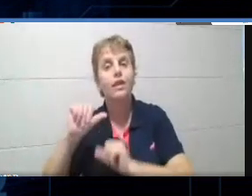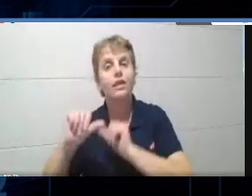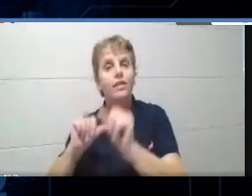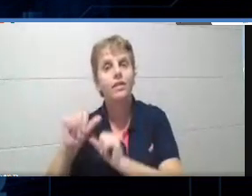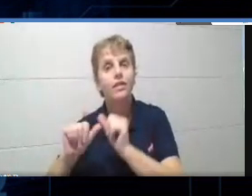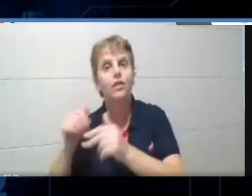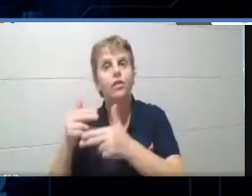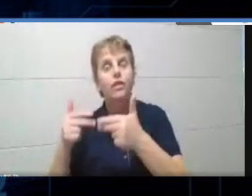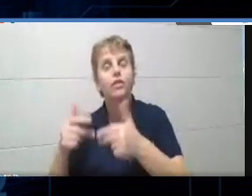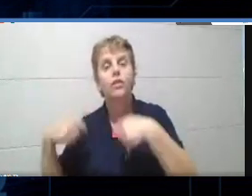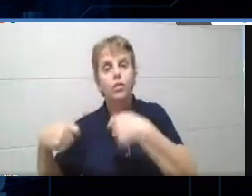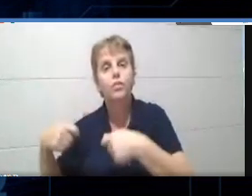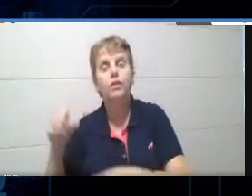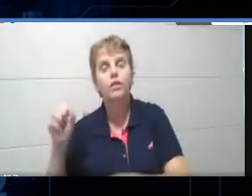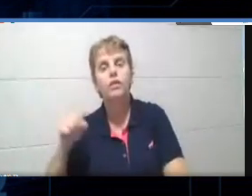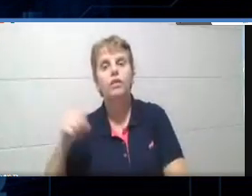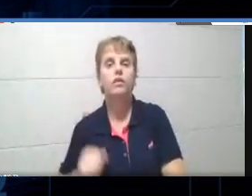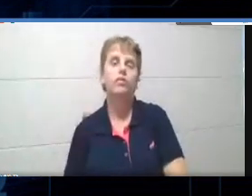necessárias.